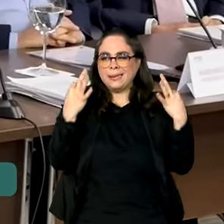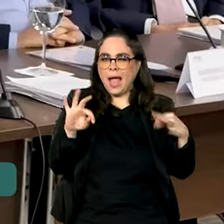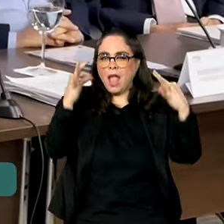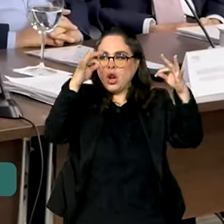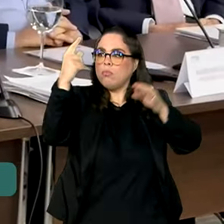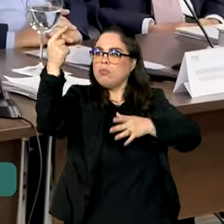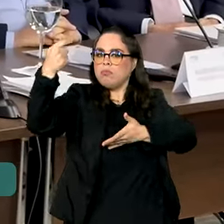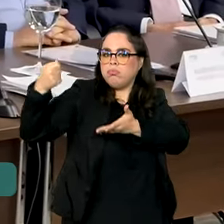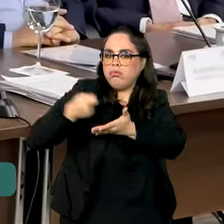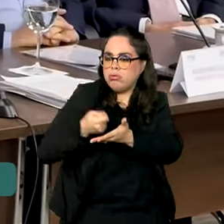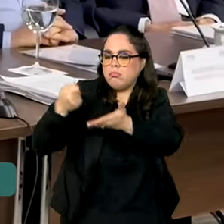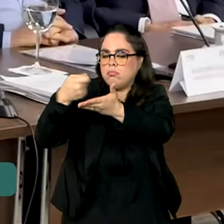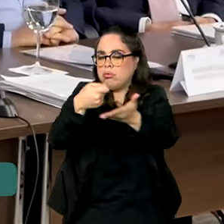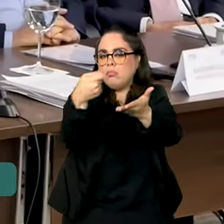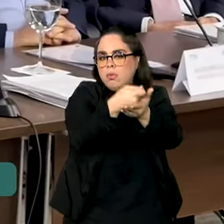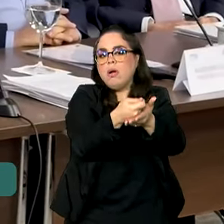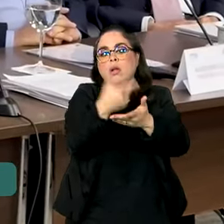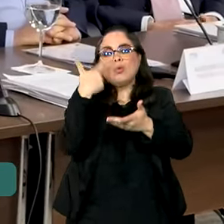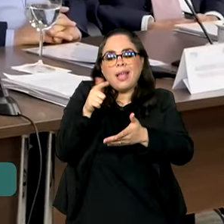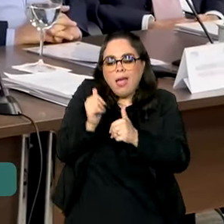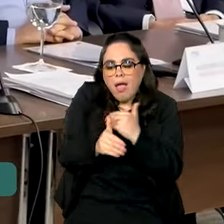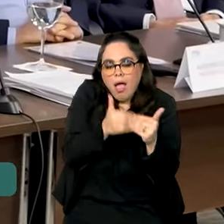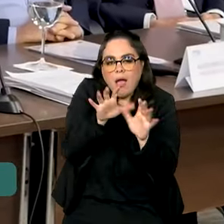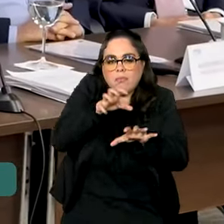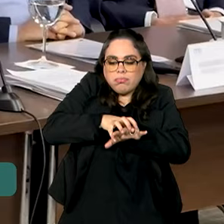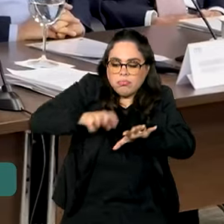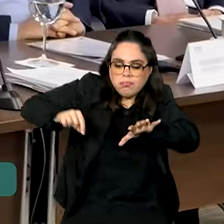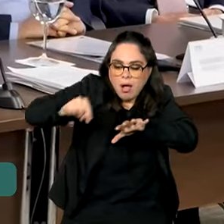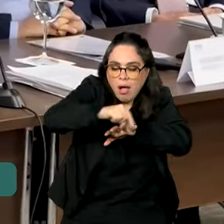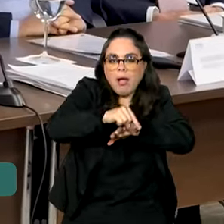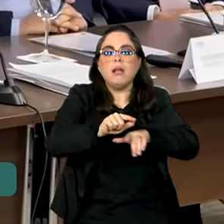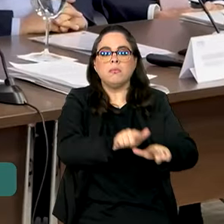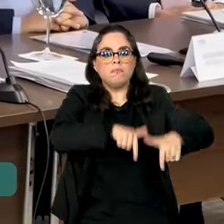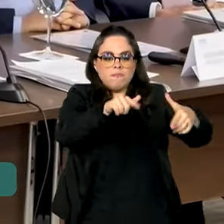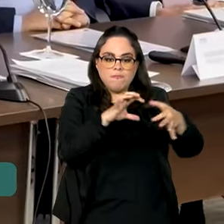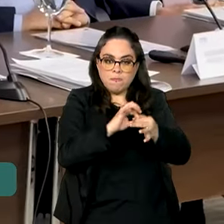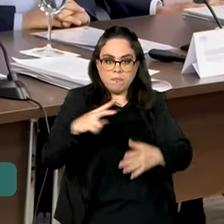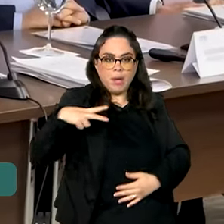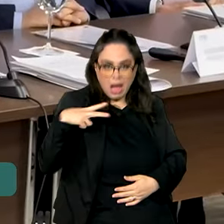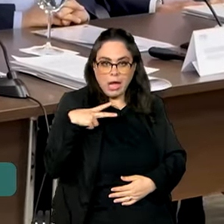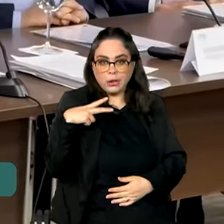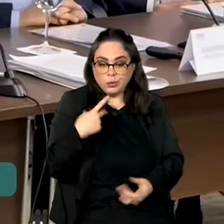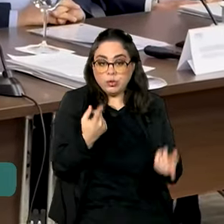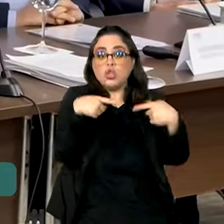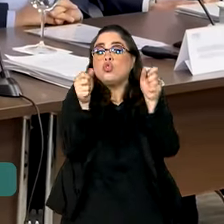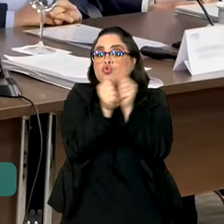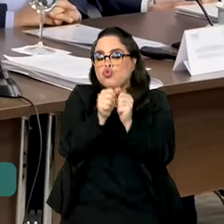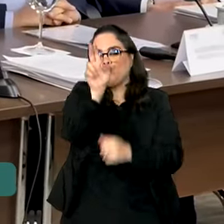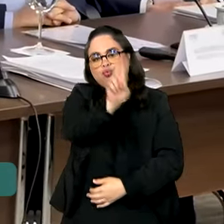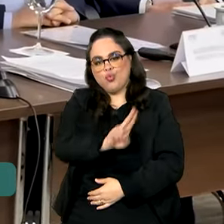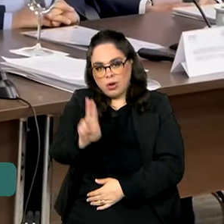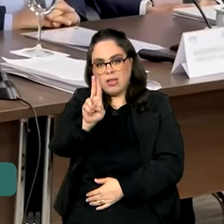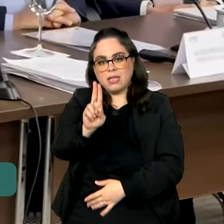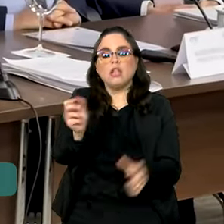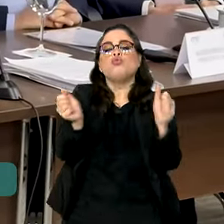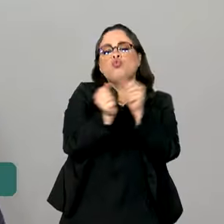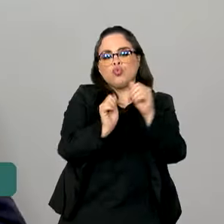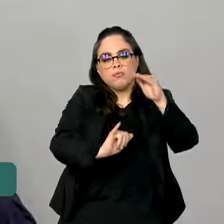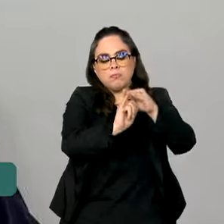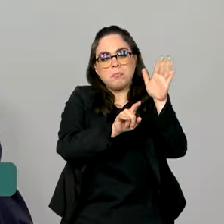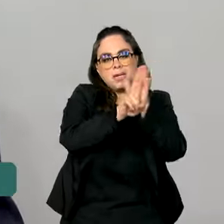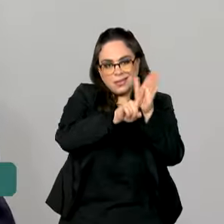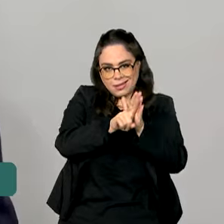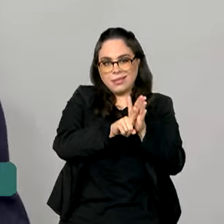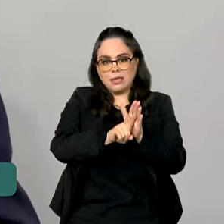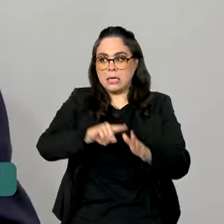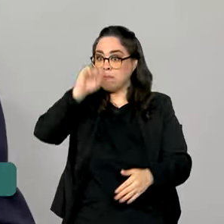financiamento, recursos, na ação combinada da iniciativa privada com as universidades e institutos de pesquisa.